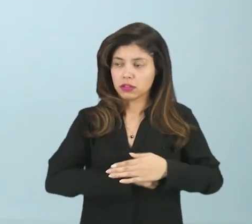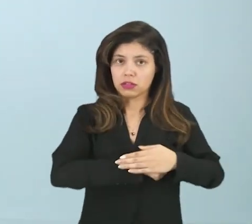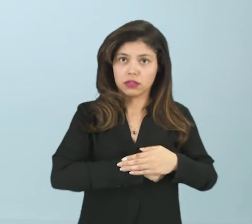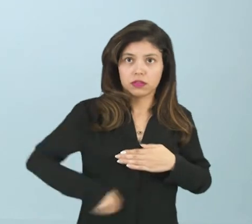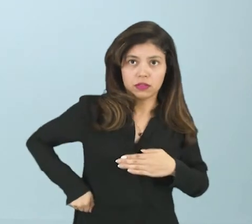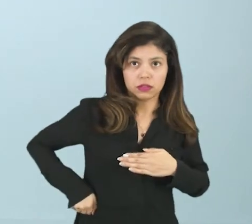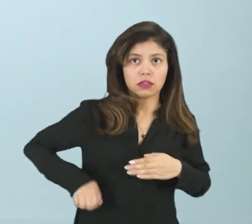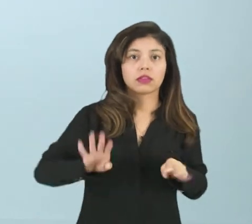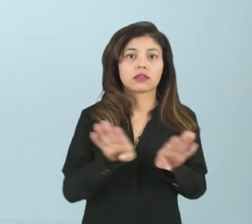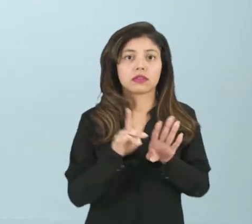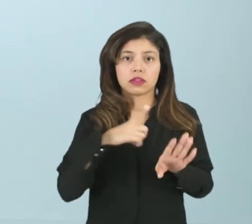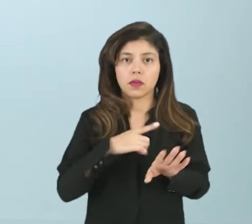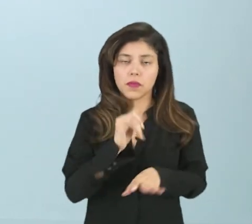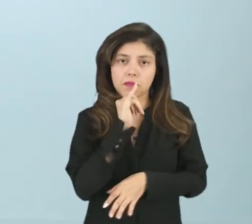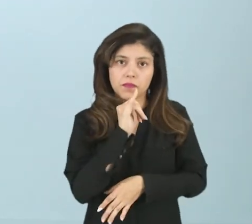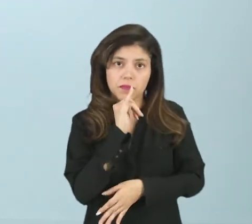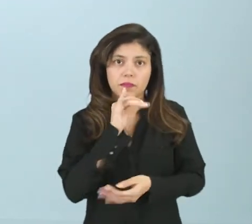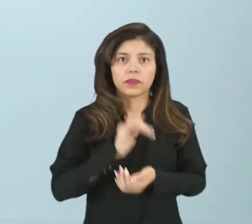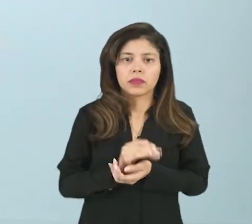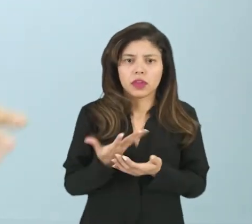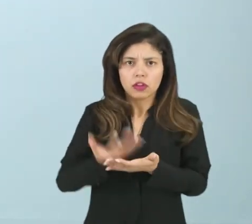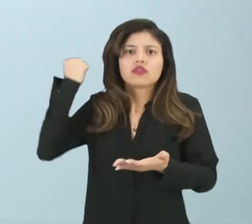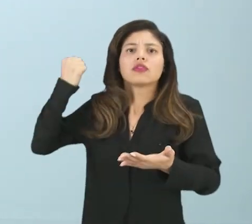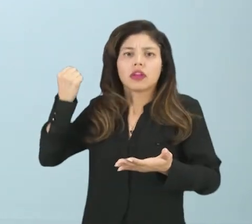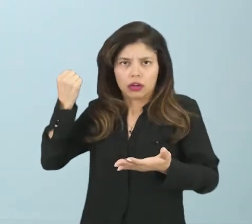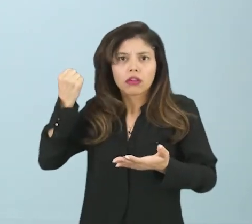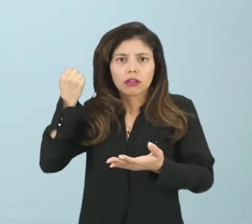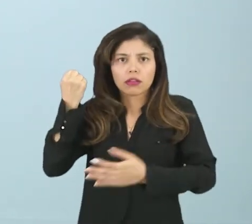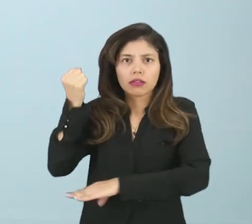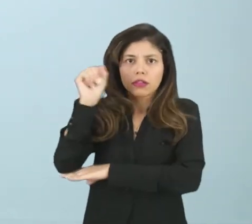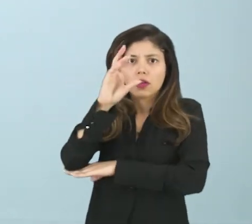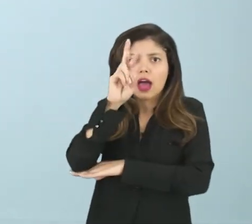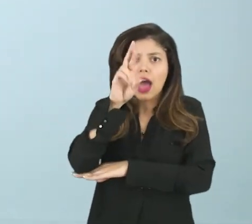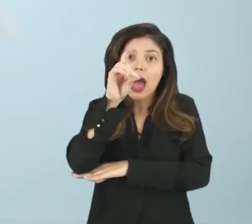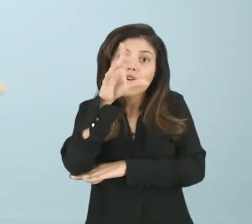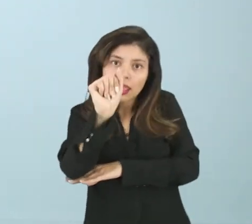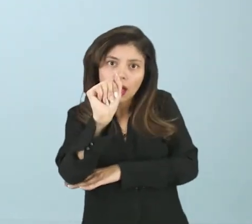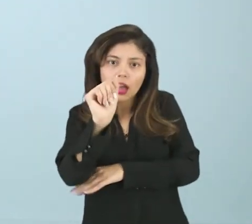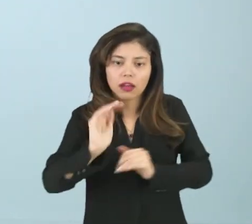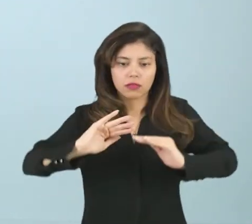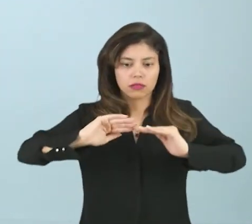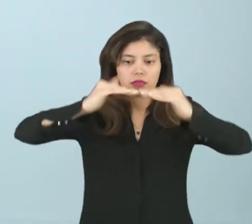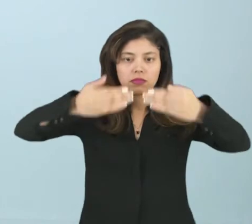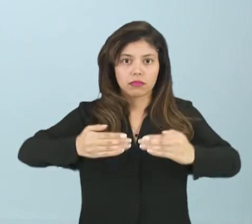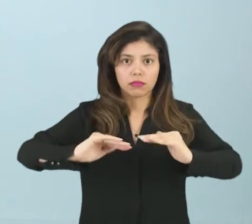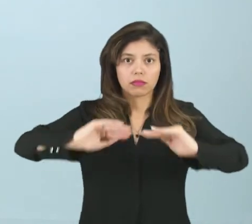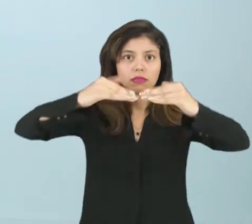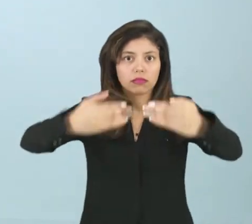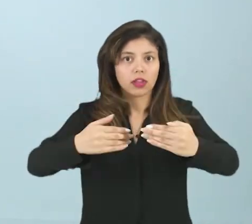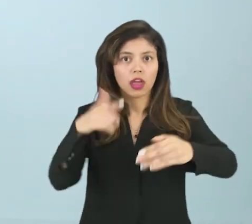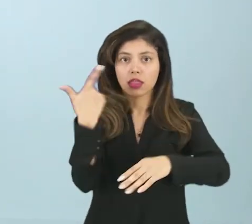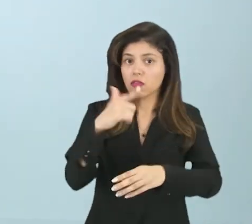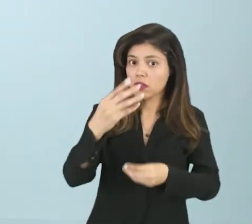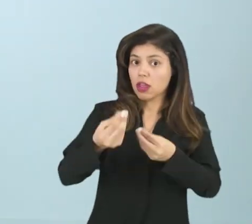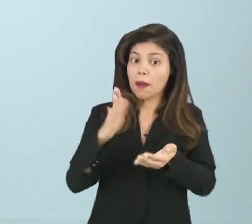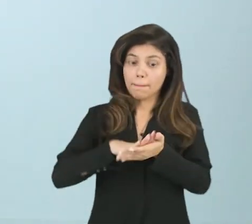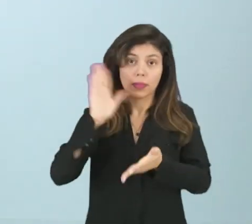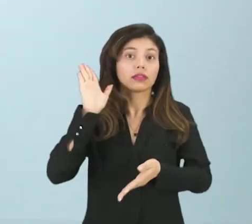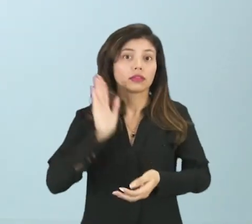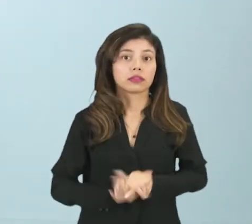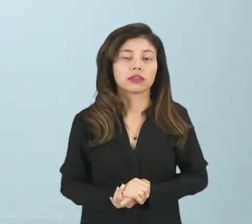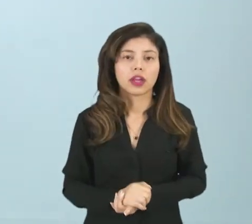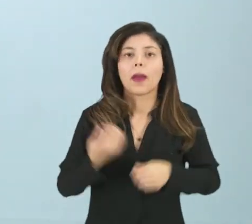a liberação, por exemplo, que tire os radares da cidade, que tire as lombadas da cidade, que não posso colocar mais,